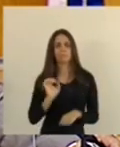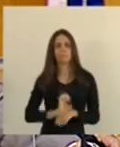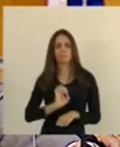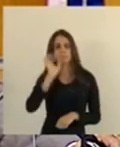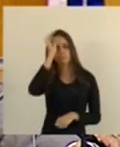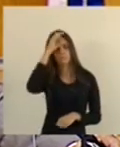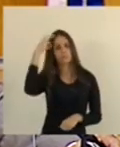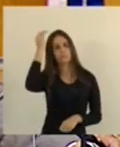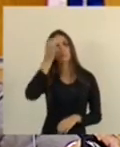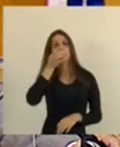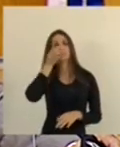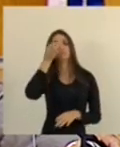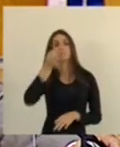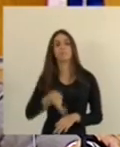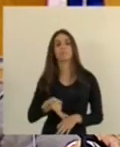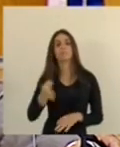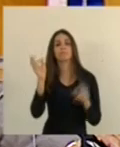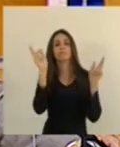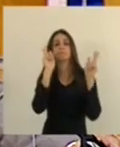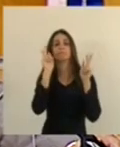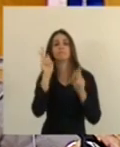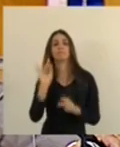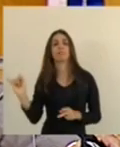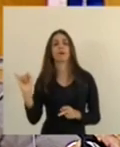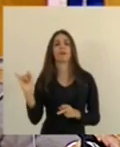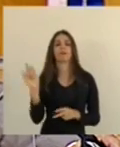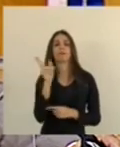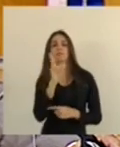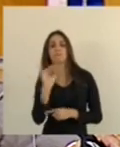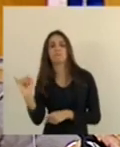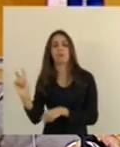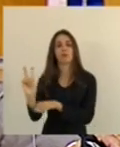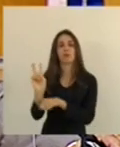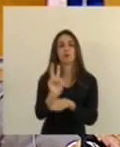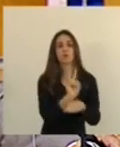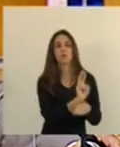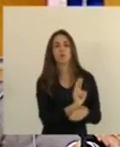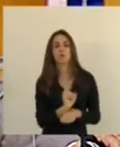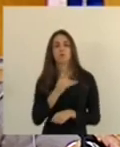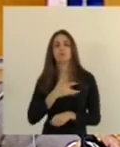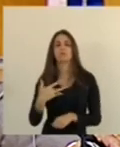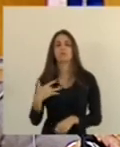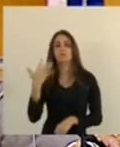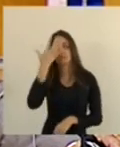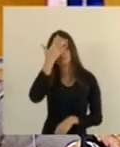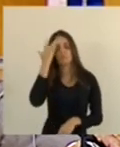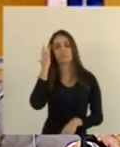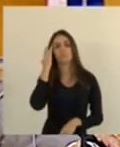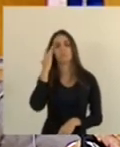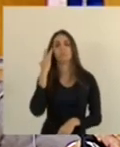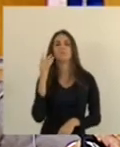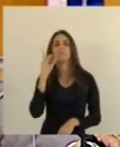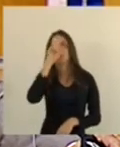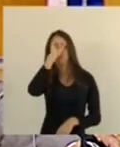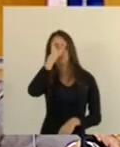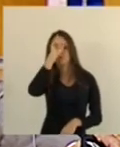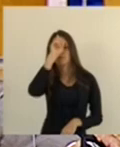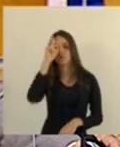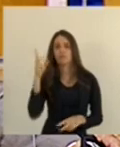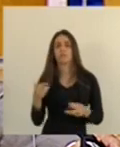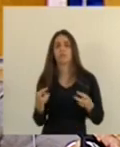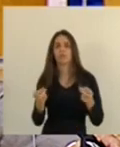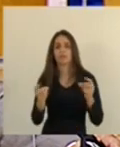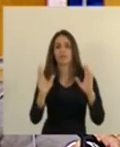com esse olhar de pai de paizão de cuidar da saúde das pessoas hospital do câncer